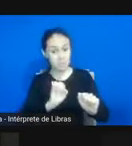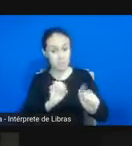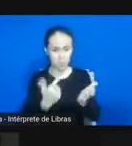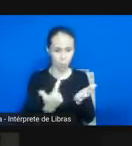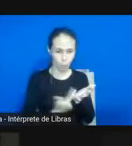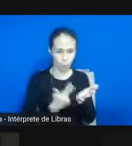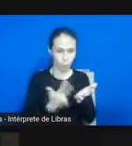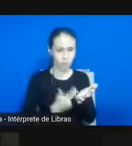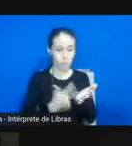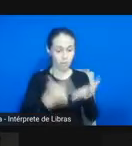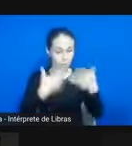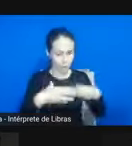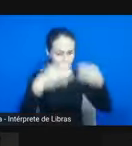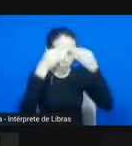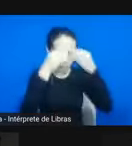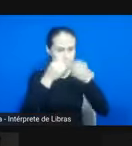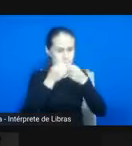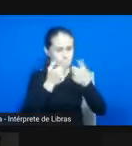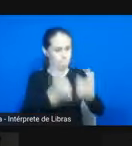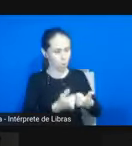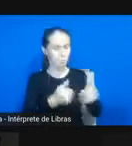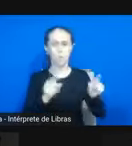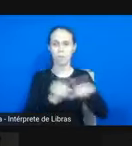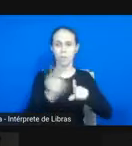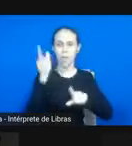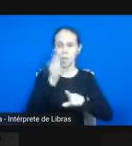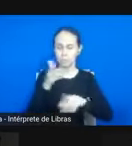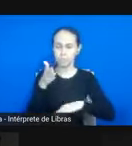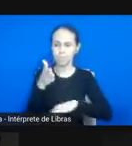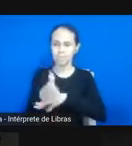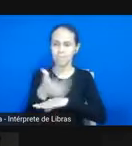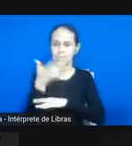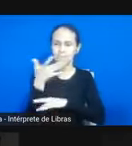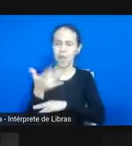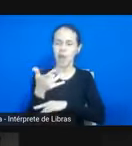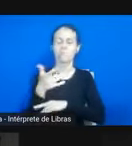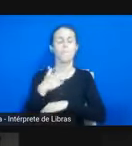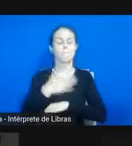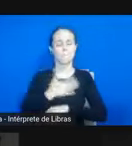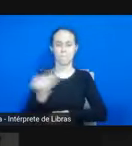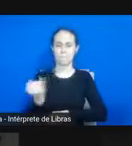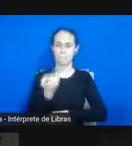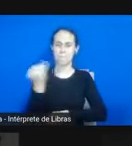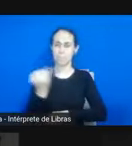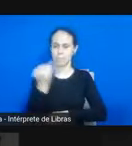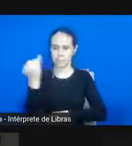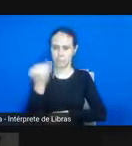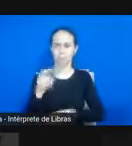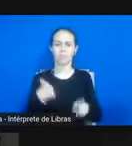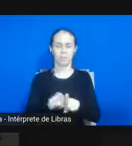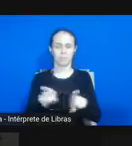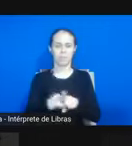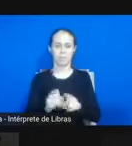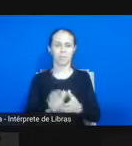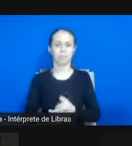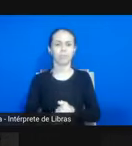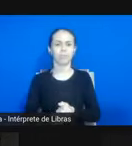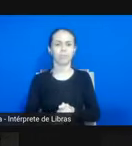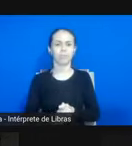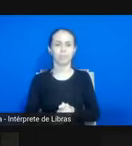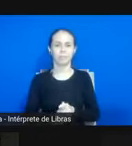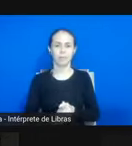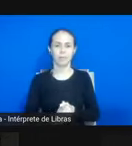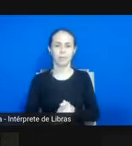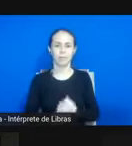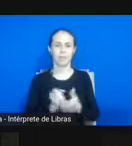linguagem, como na possibilidade de eu ter e usar, isso é fundamental, isso é muito importante, né? Menos